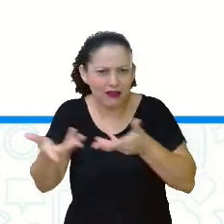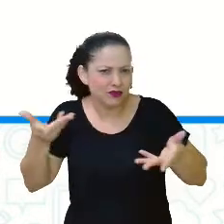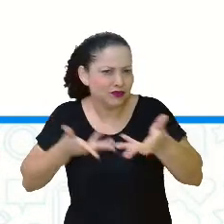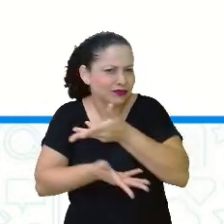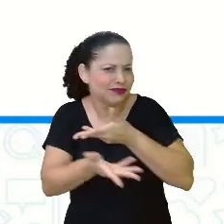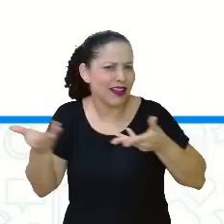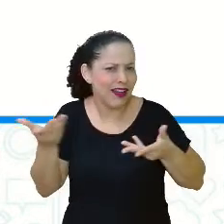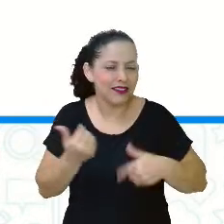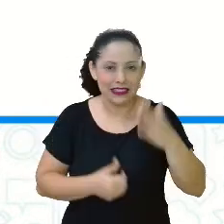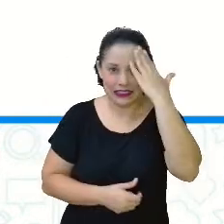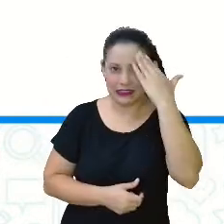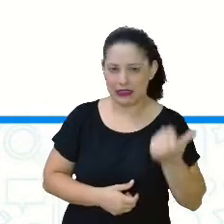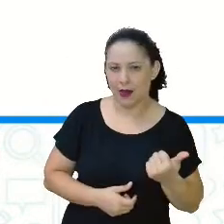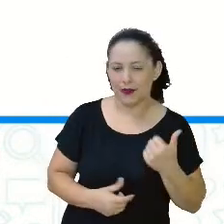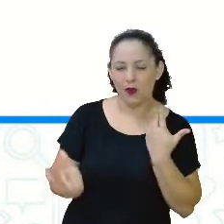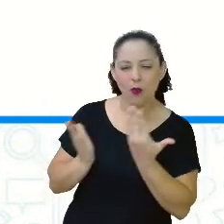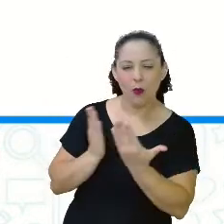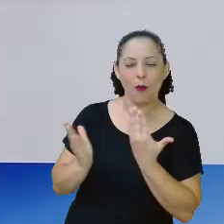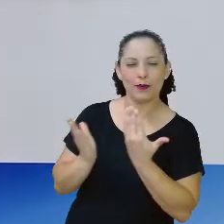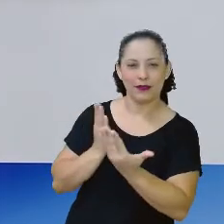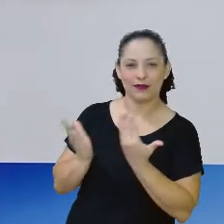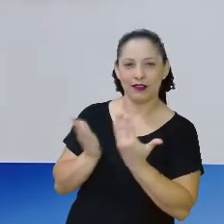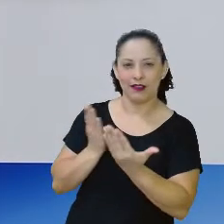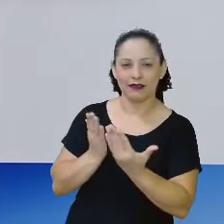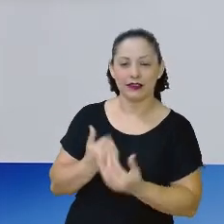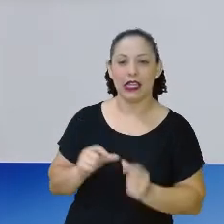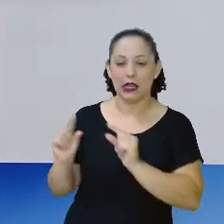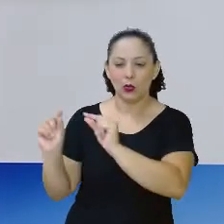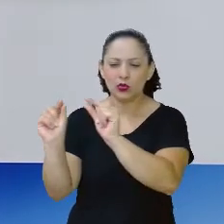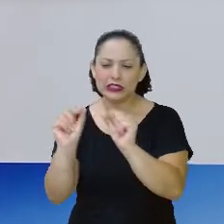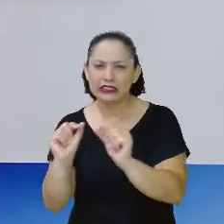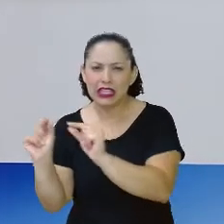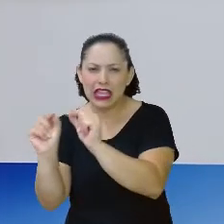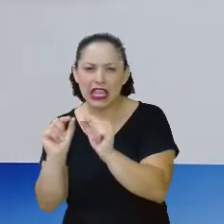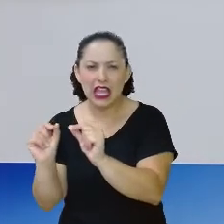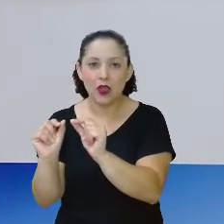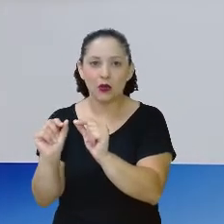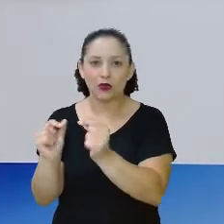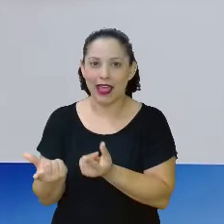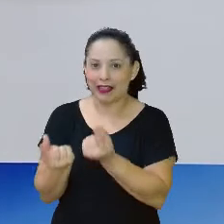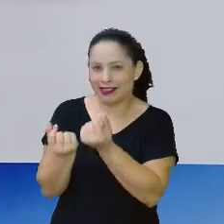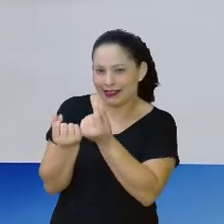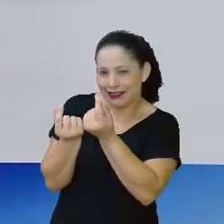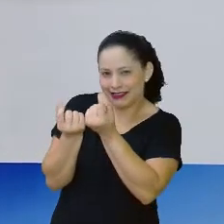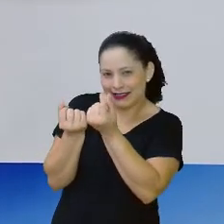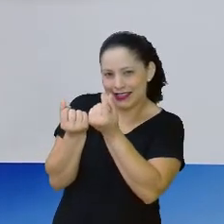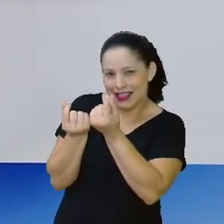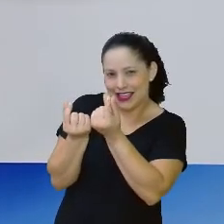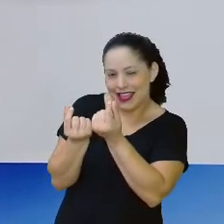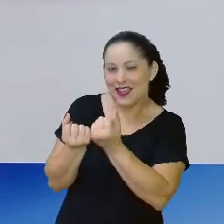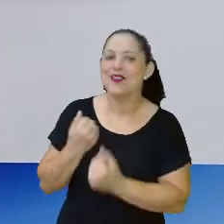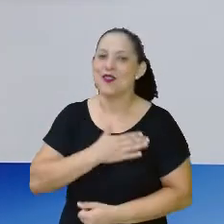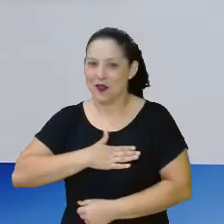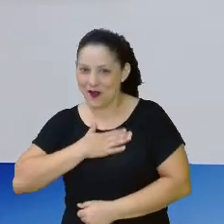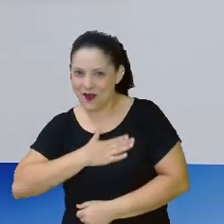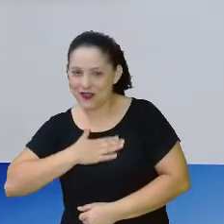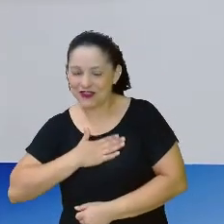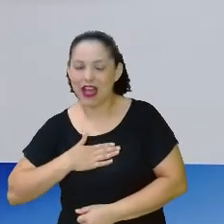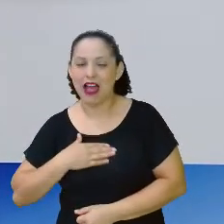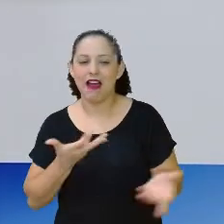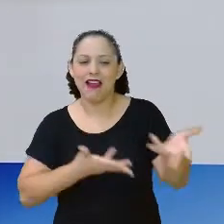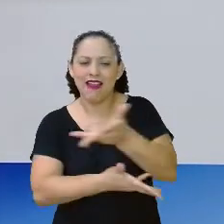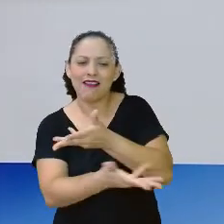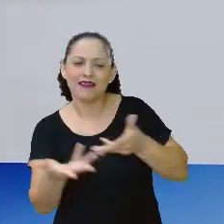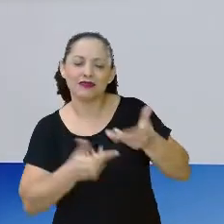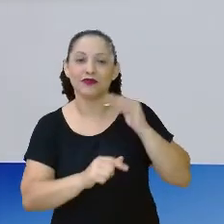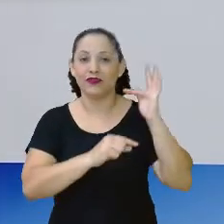você sabe fazer essa comparação do valor do dinheiro, daquele monetário, dindinho que vocês gostam, com a nossa